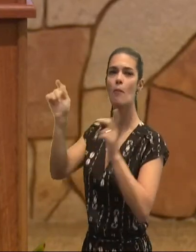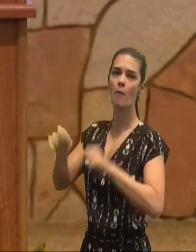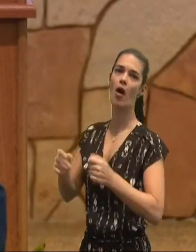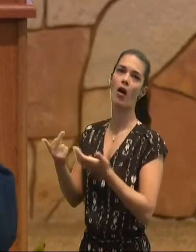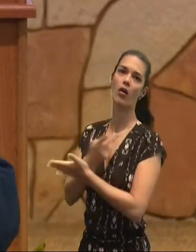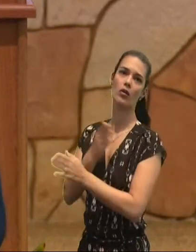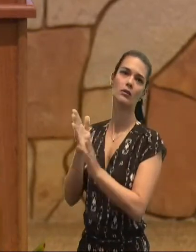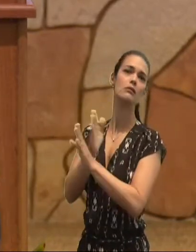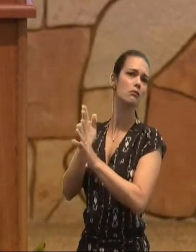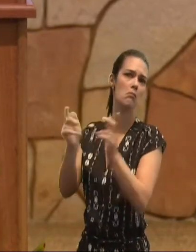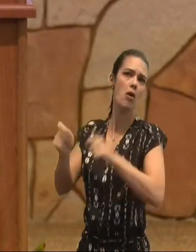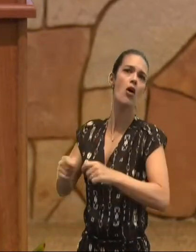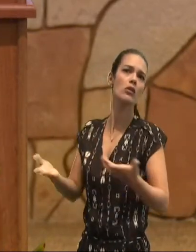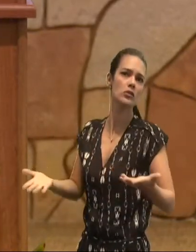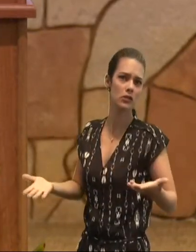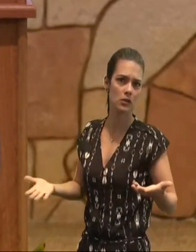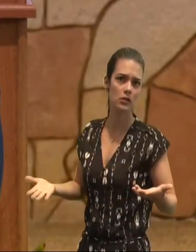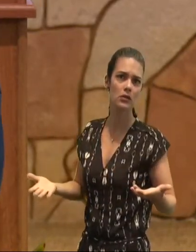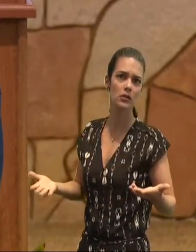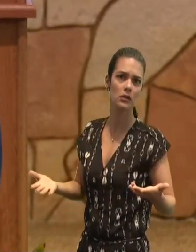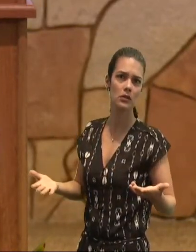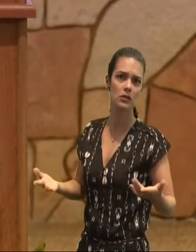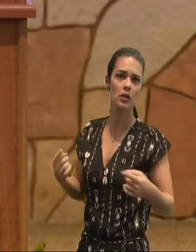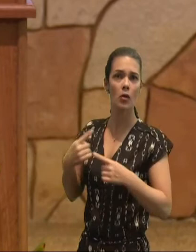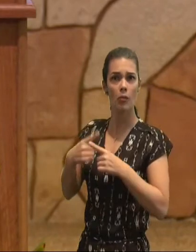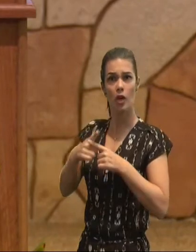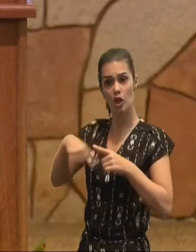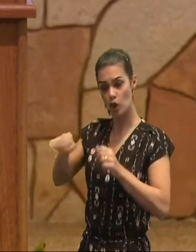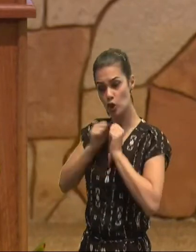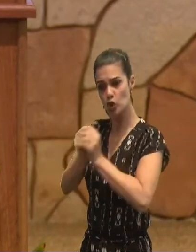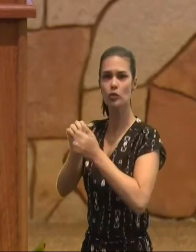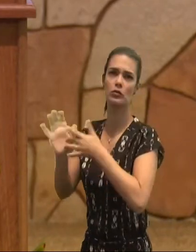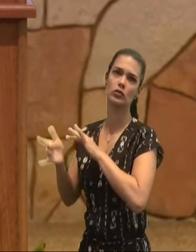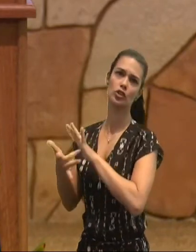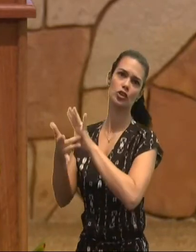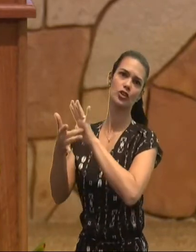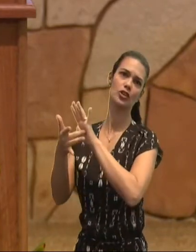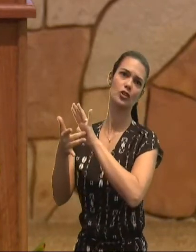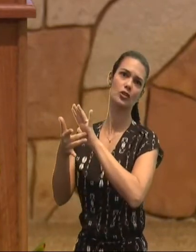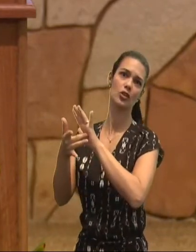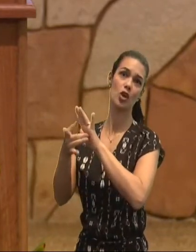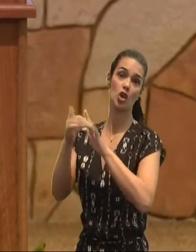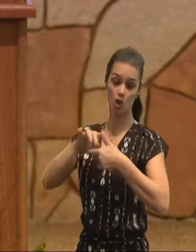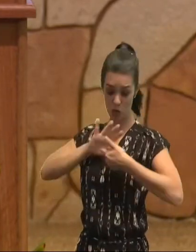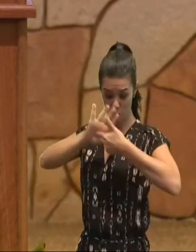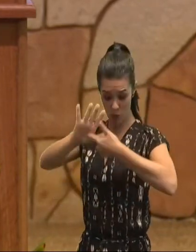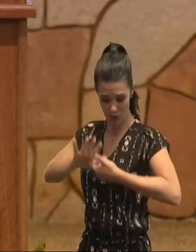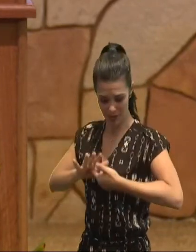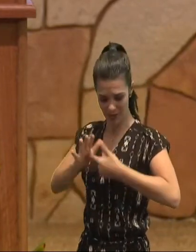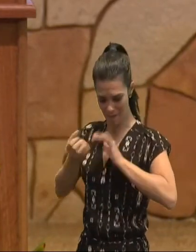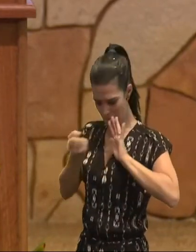porque em nós está, como no apóstolo estava, como ele diz aqui, as marcas de Cristo,